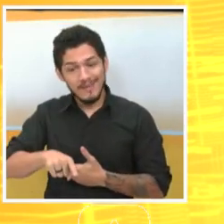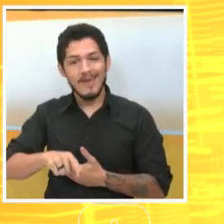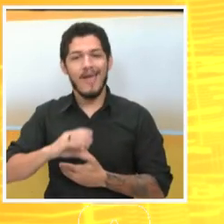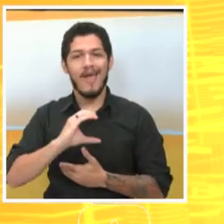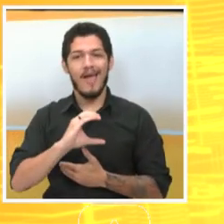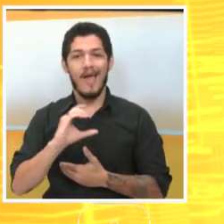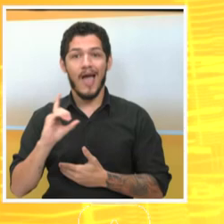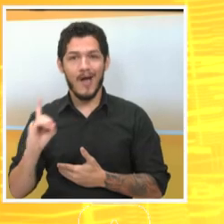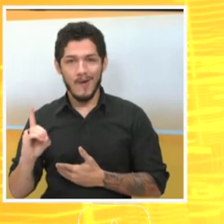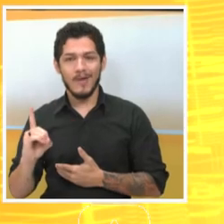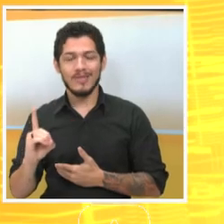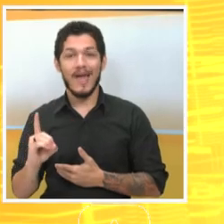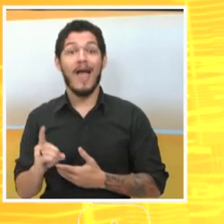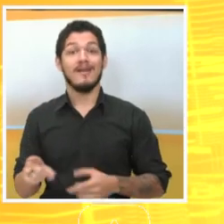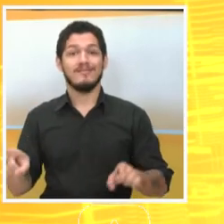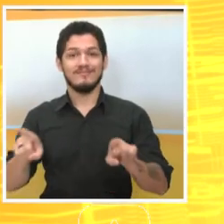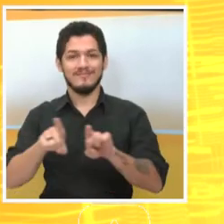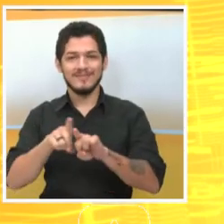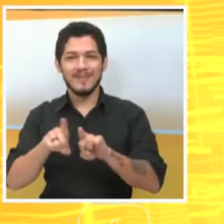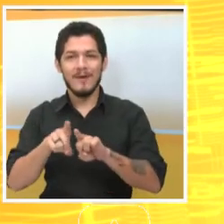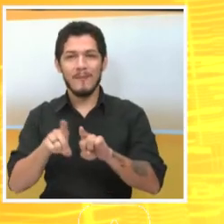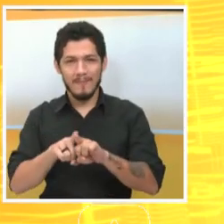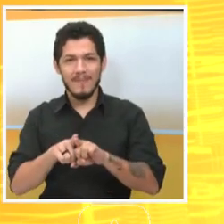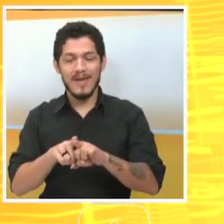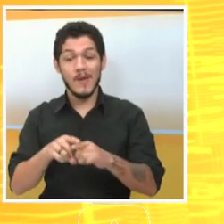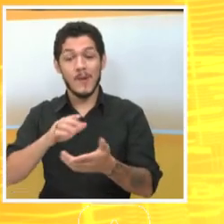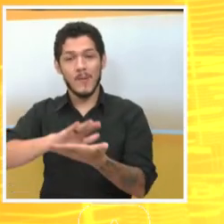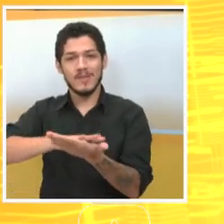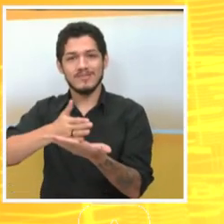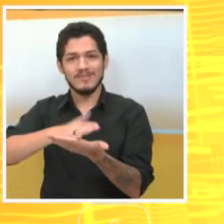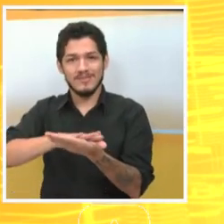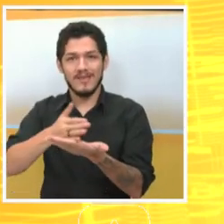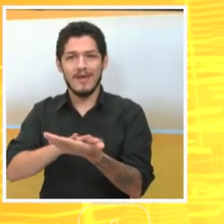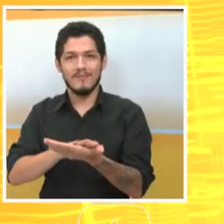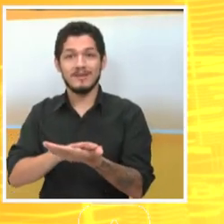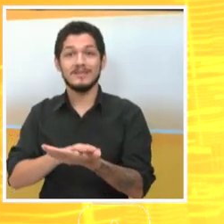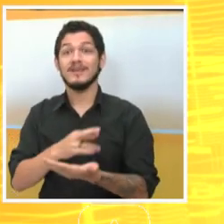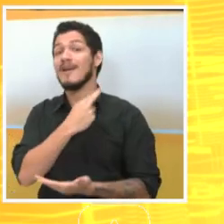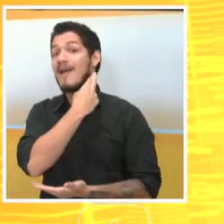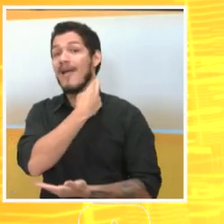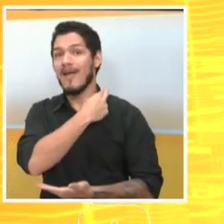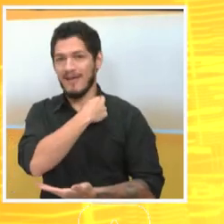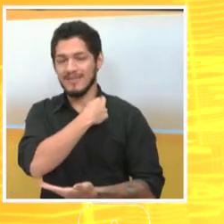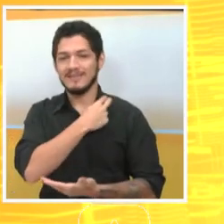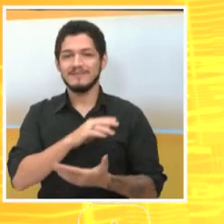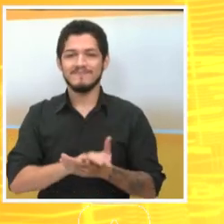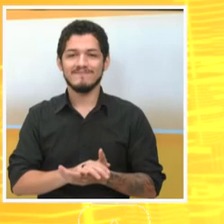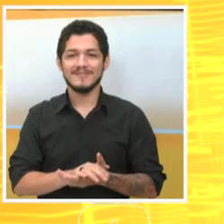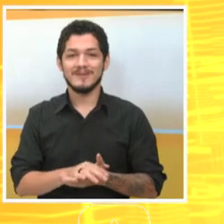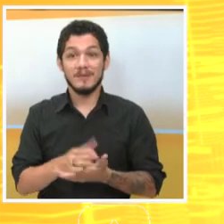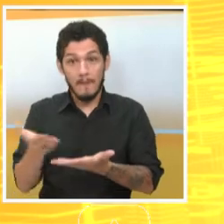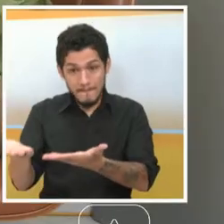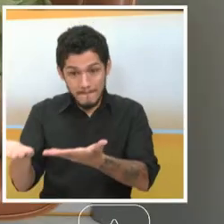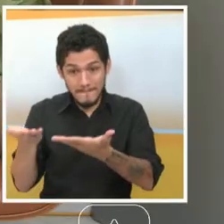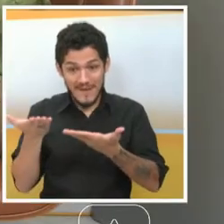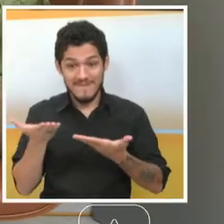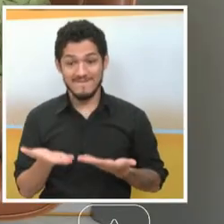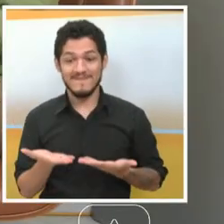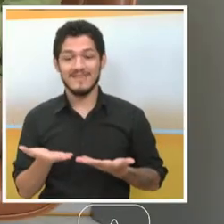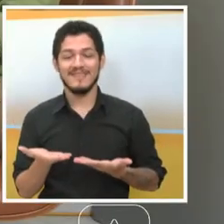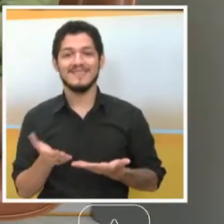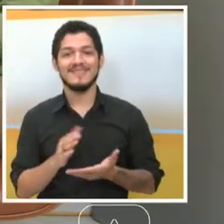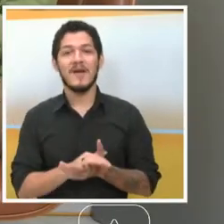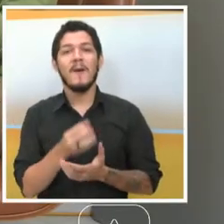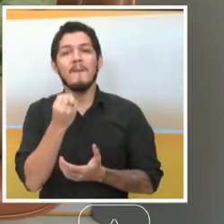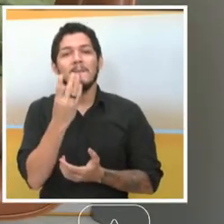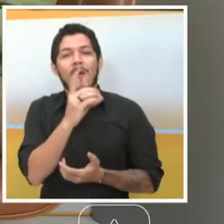O UFIP, nós também temos aqui ao nosso lado o intérprete de Libras, Renan Lima. Sejam bem-vindos, bem-vinda, bom